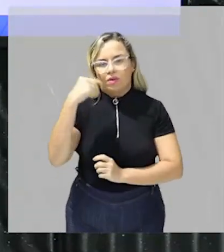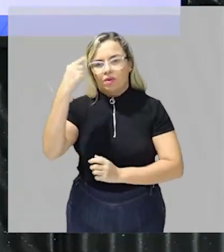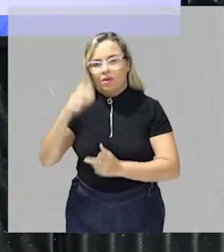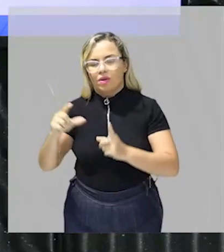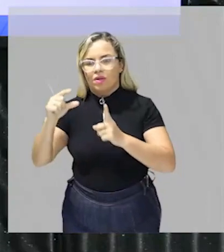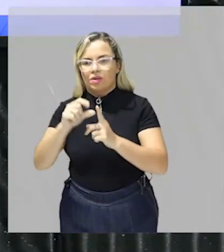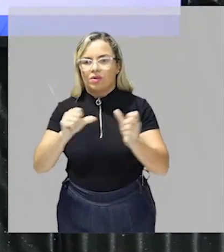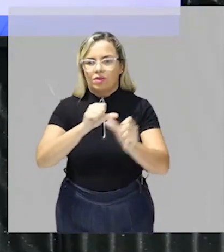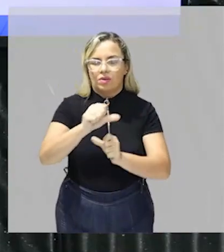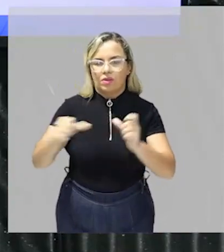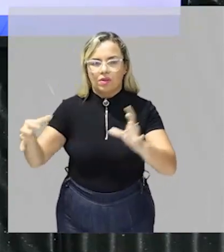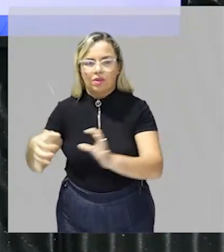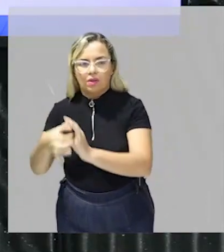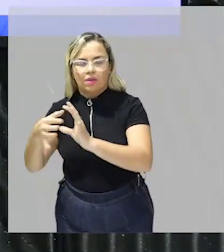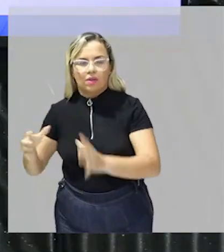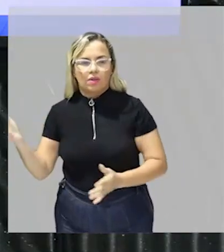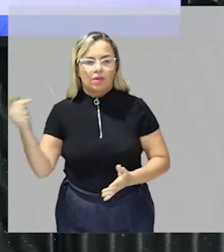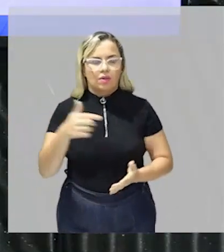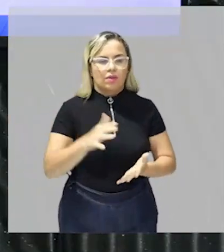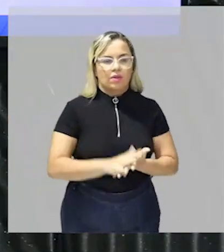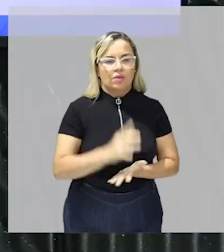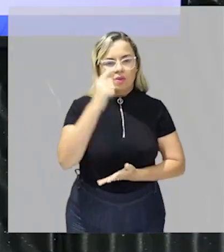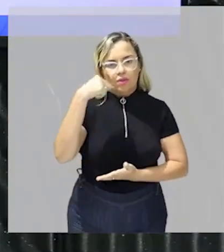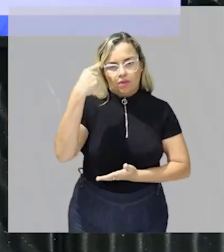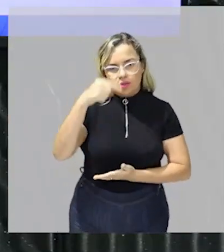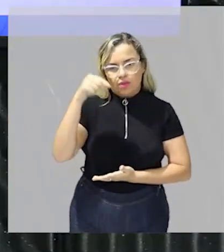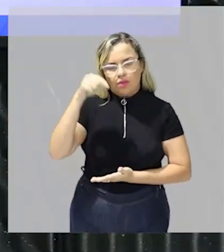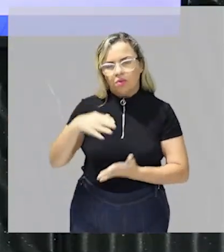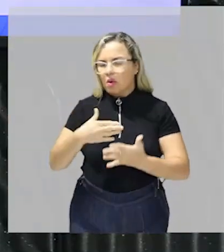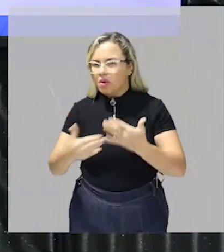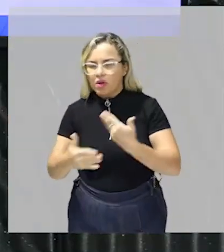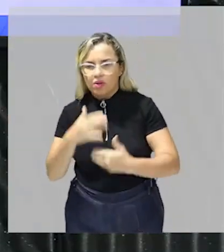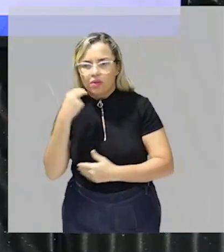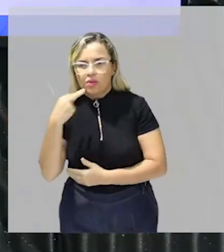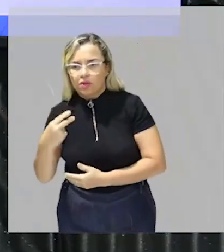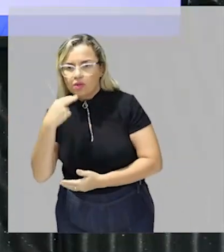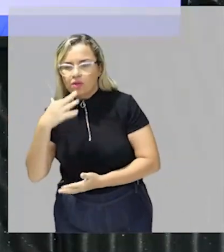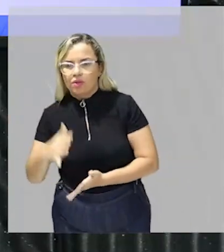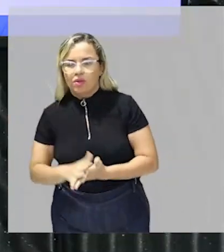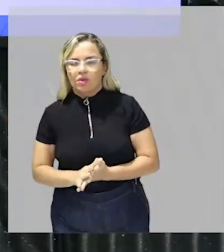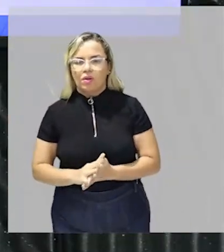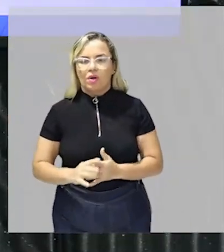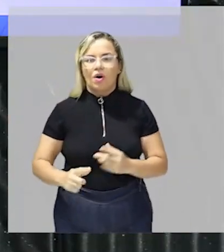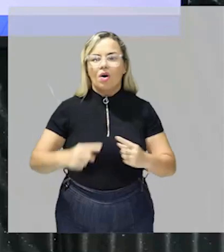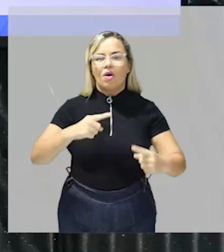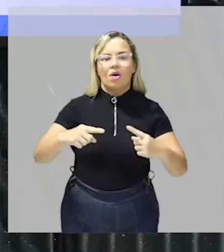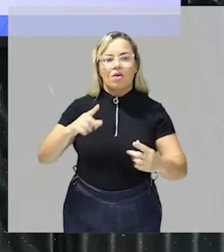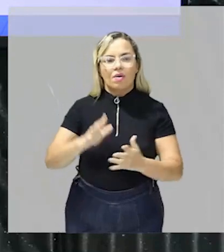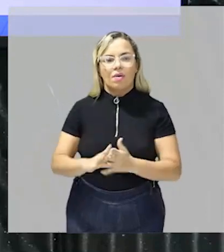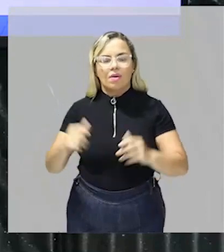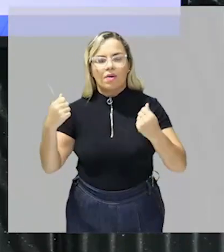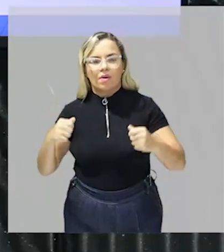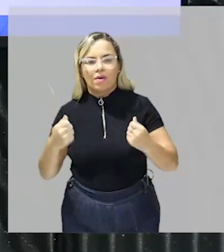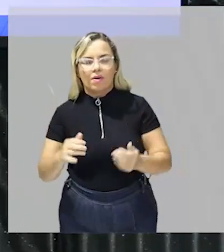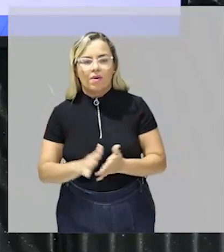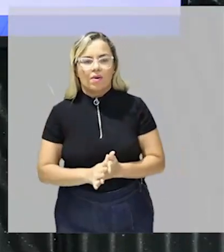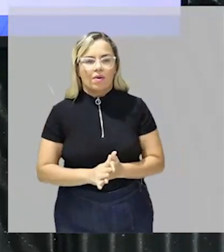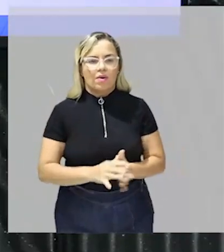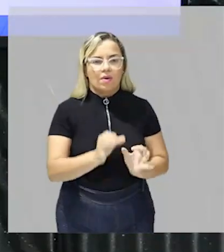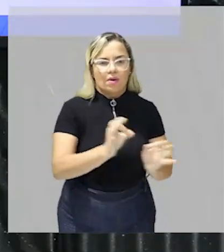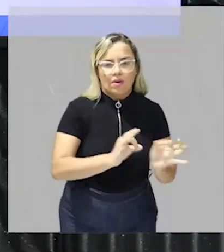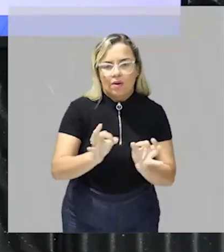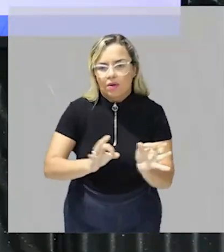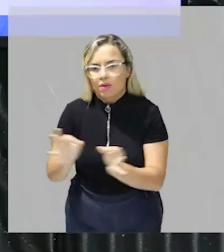no espanhol assim como em qualquer outro idioma o discurso necessita de mecanismos para que ele possa ser estruturado de forma